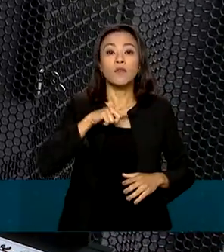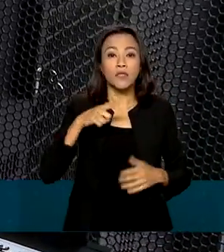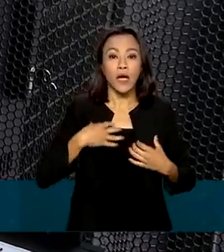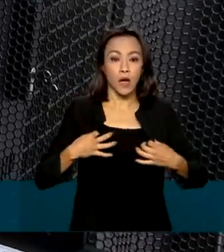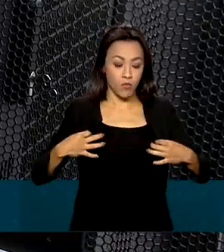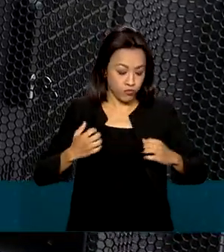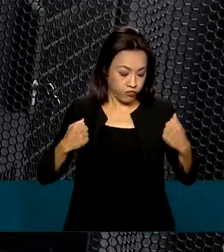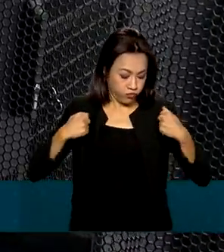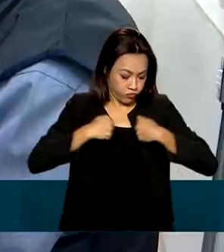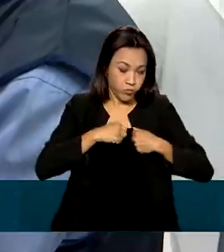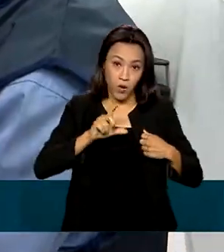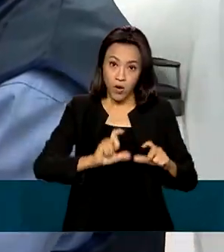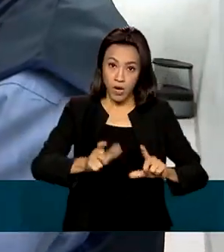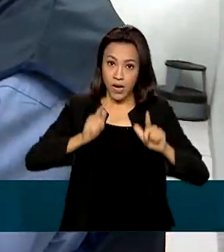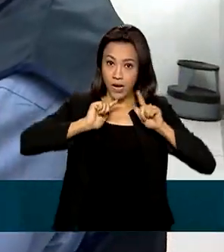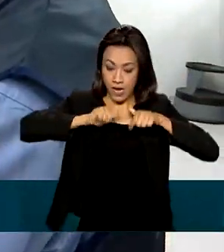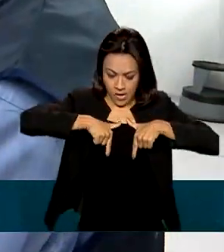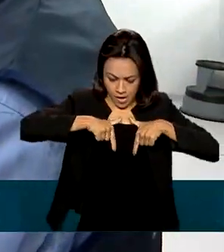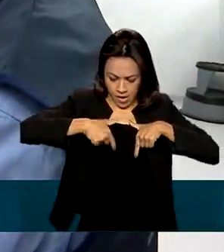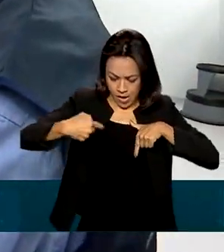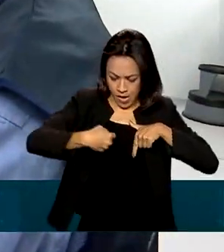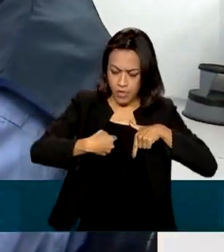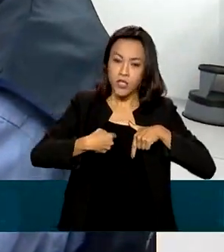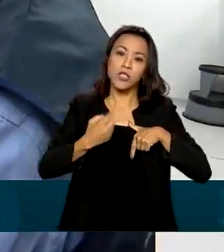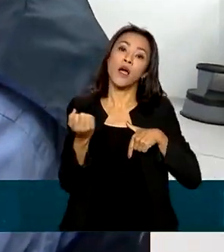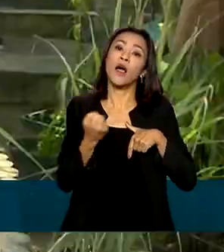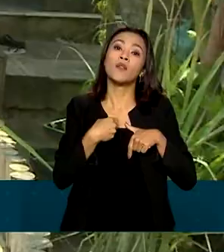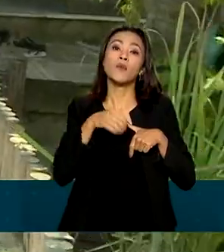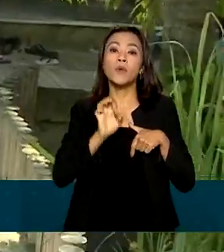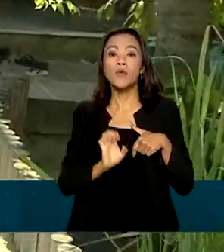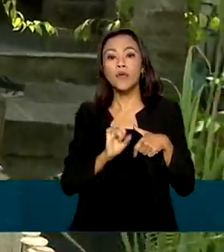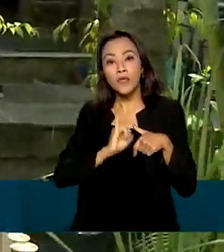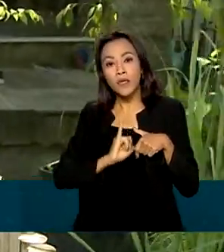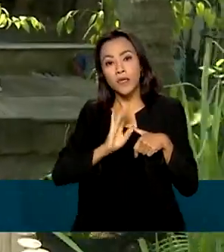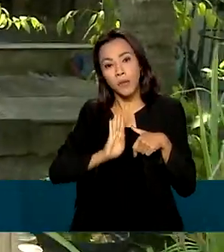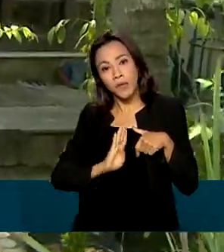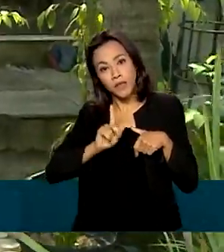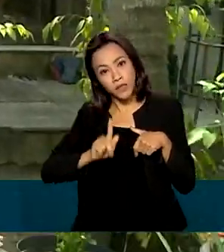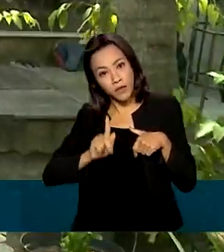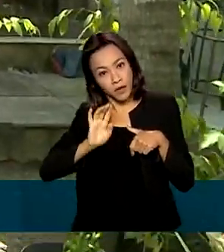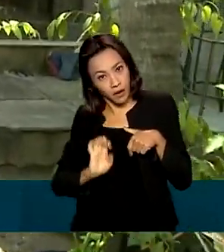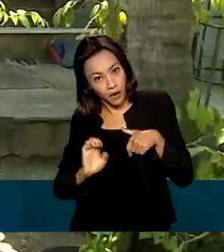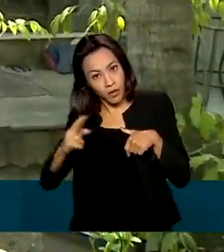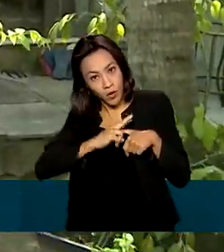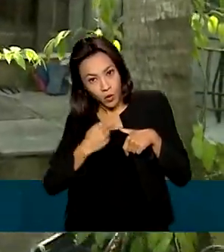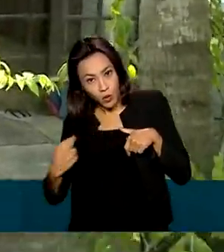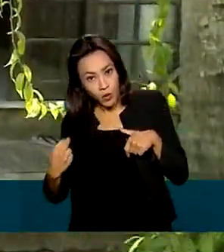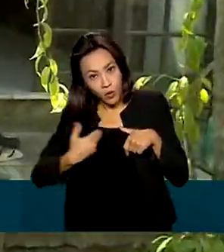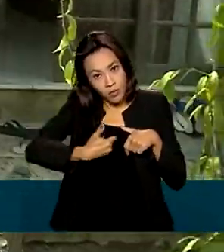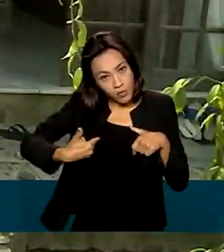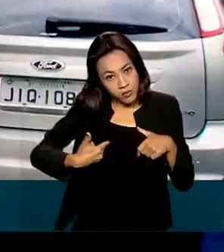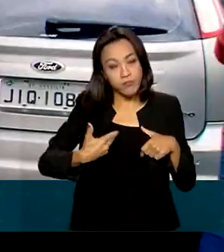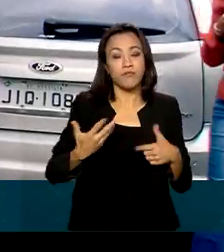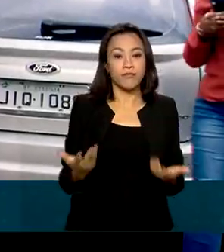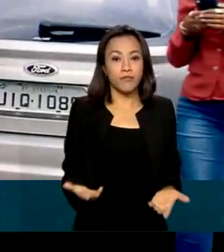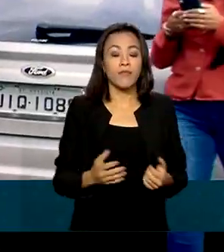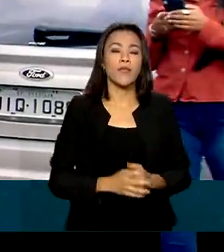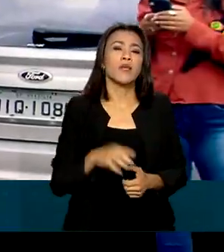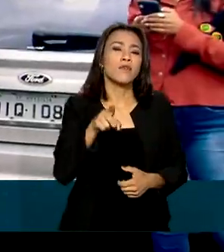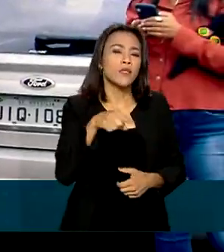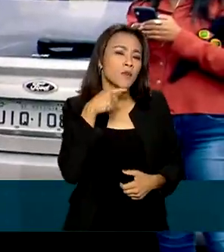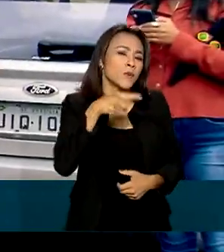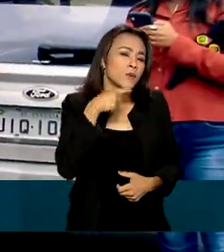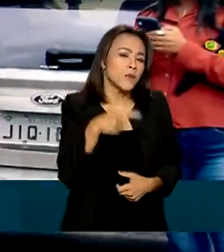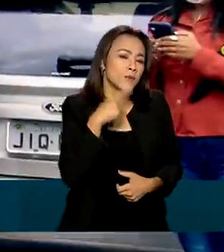vestindo um crachá com a identificação do IBGE e também um colete identificado. A central telefônica, para quem